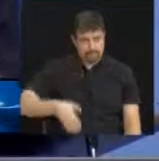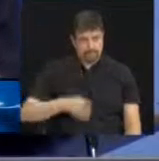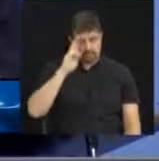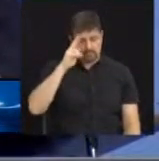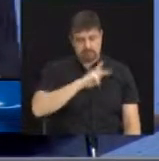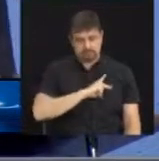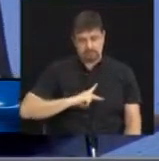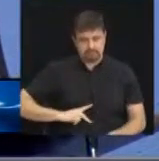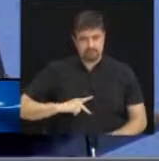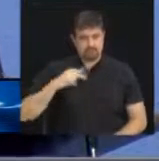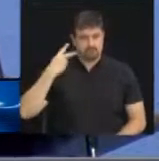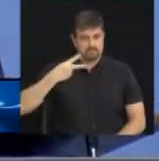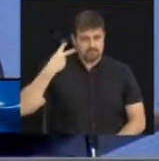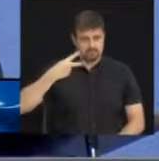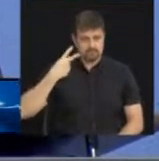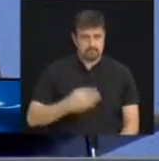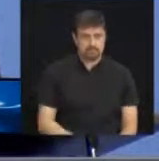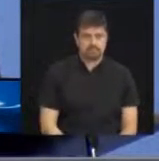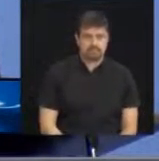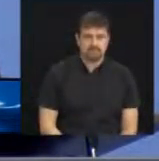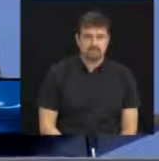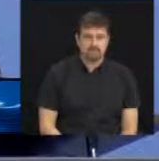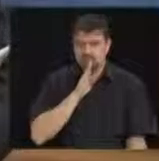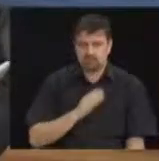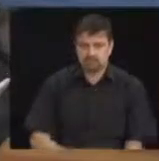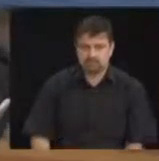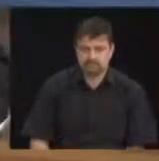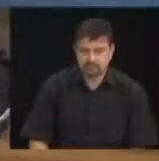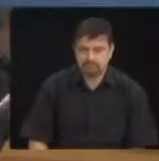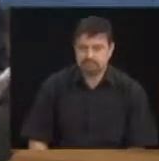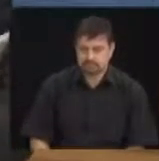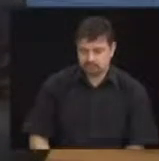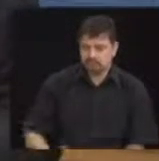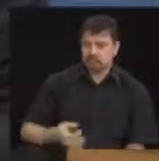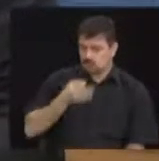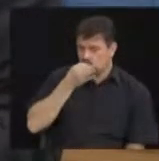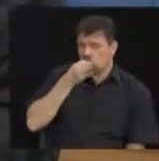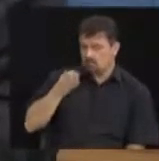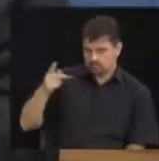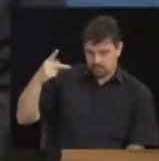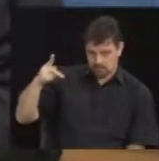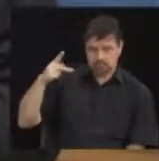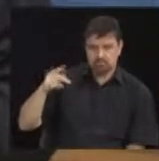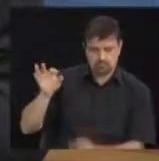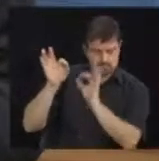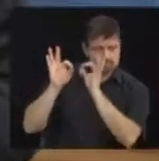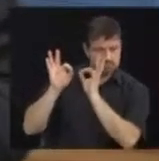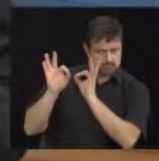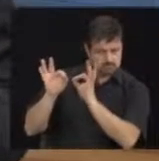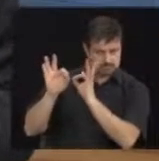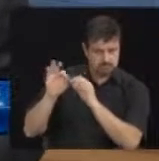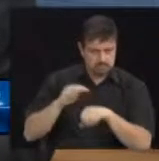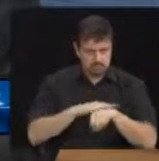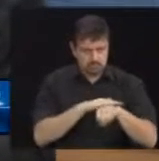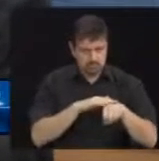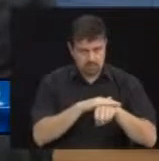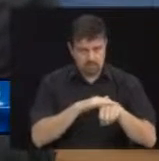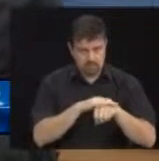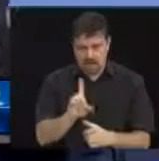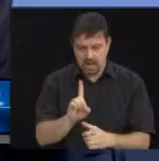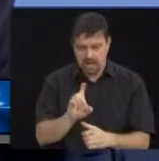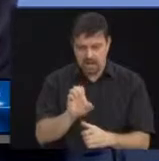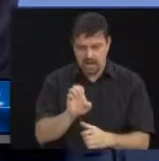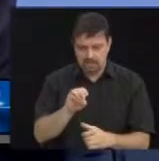quando o vereador Ângelo Barreto comentou sobre o tema. Já na segunda reunião o vereador Marcos Bernardelli foi buscar respostas aos